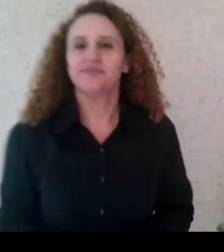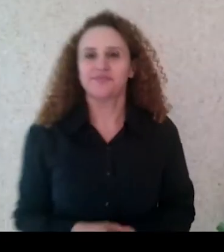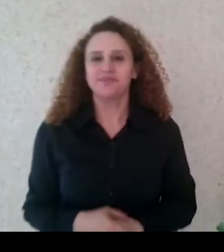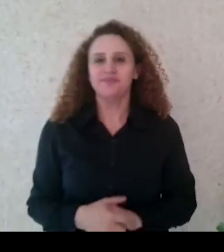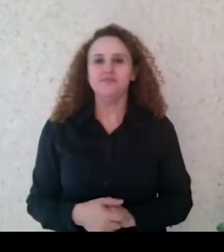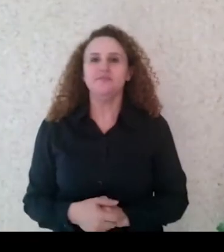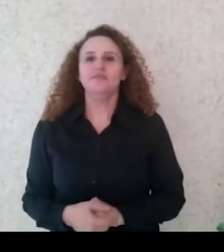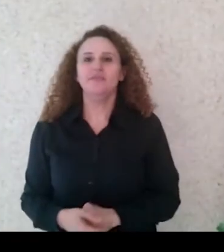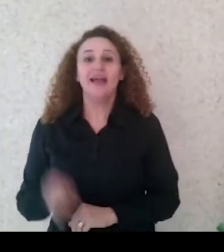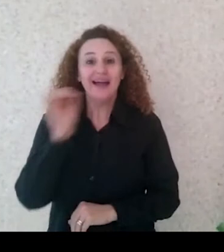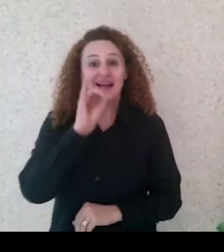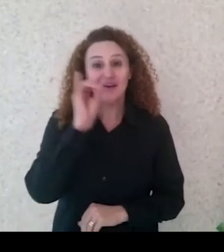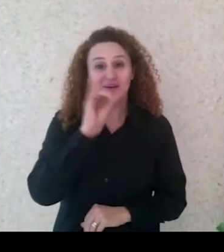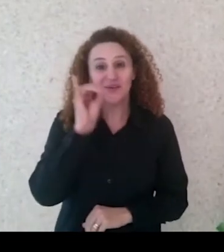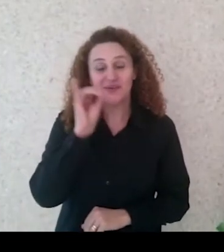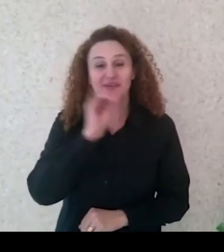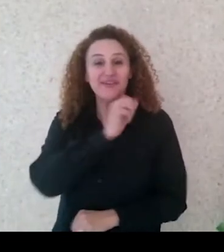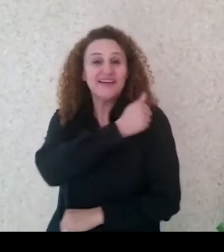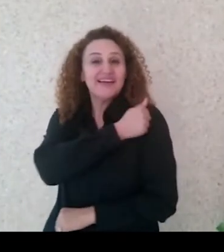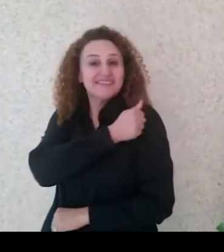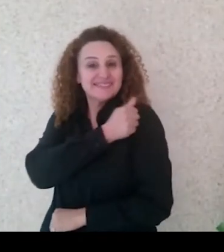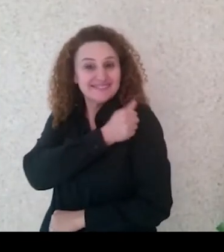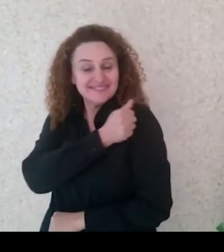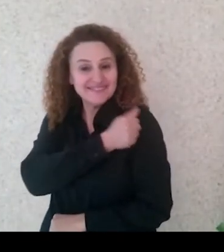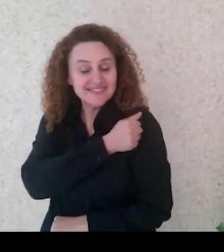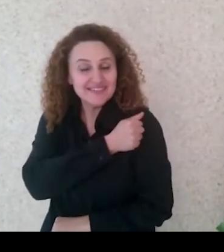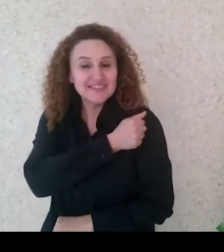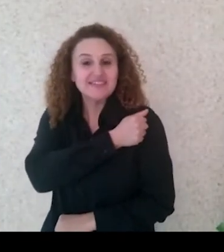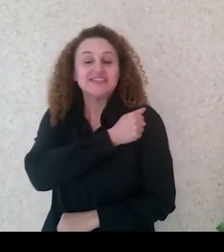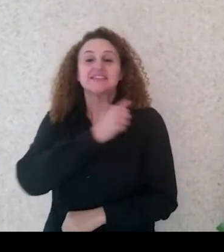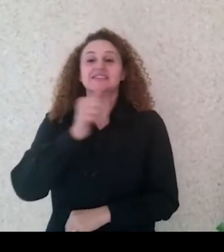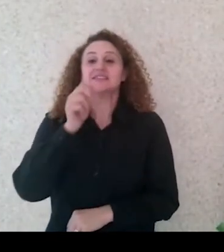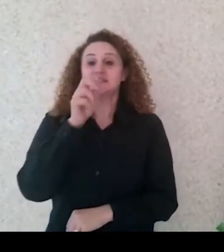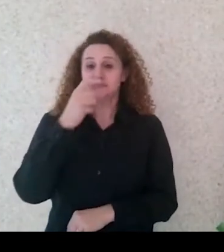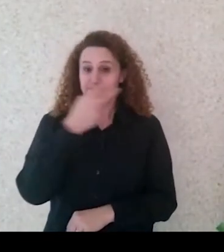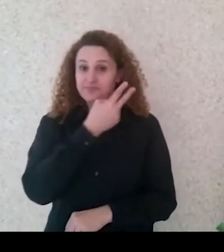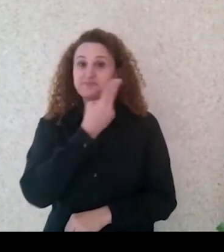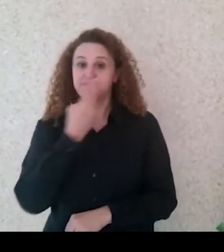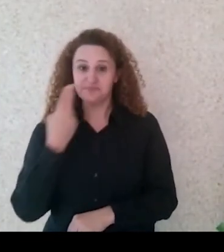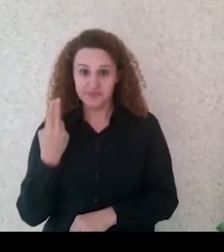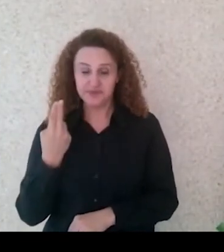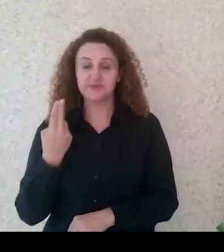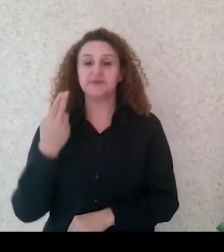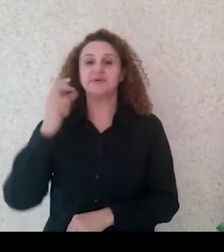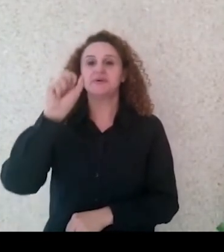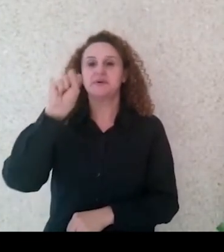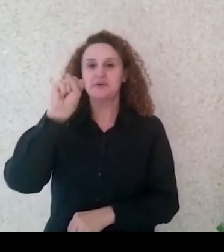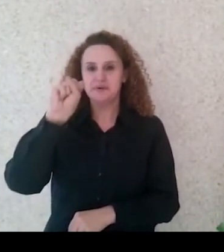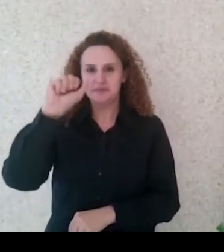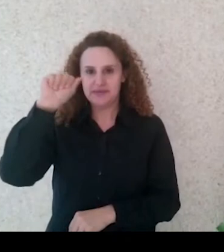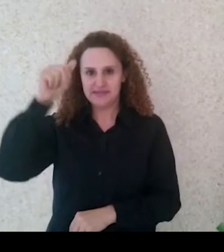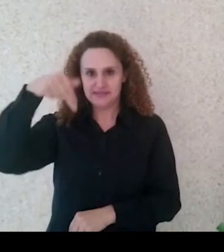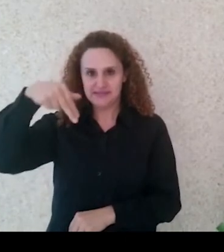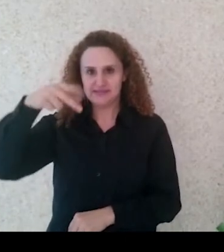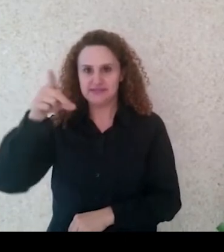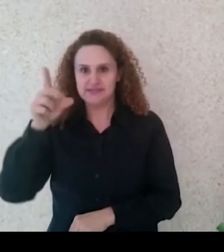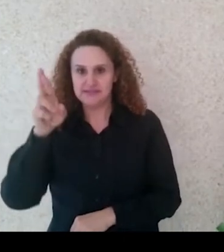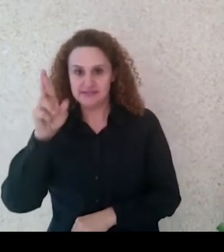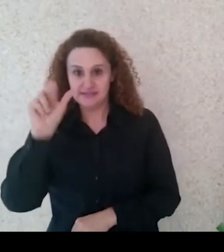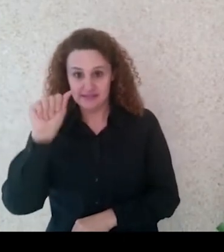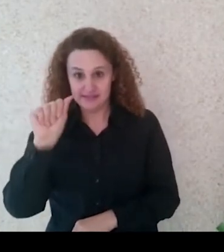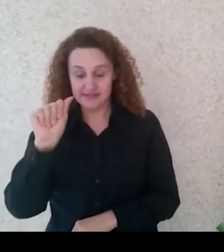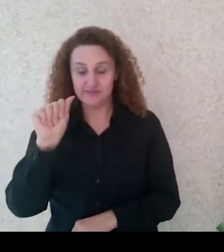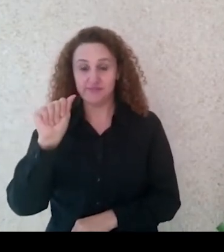Olá, alunos. Eu sou a professora Sandra Mara da Silva Marques Mendes.